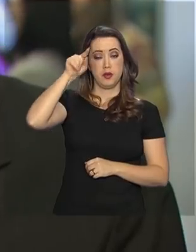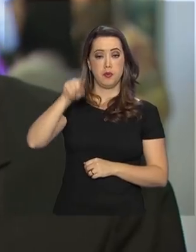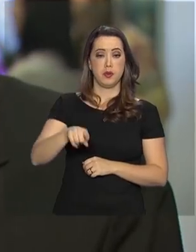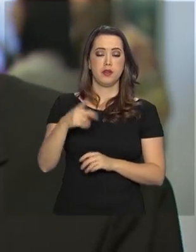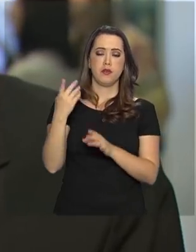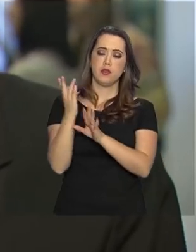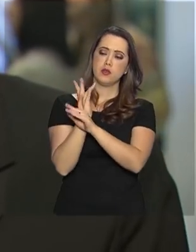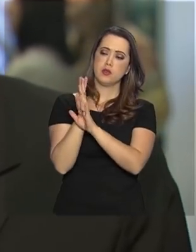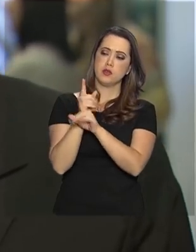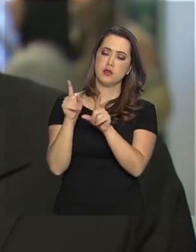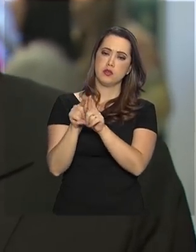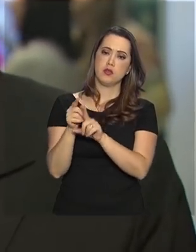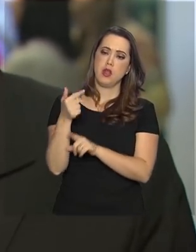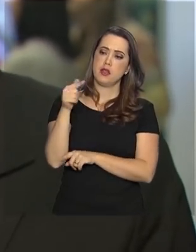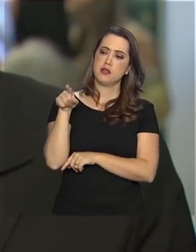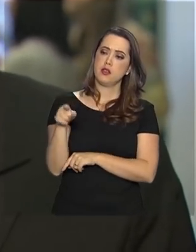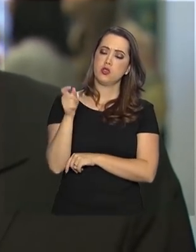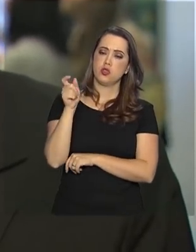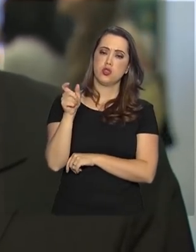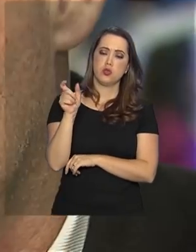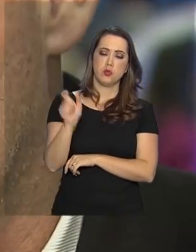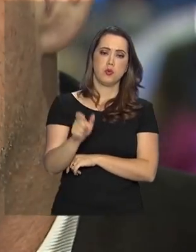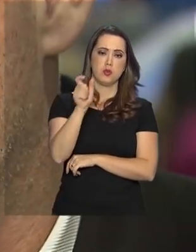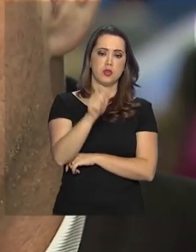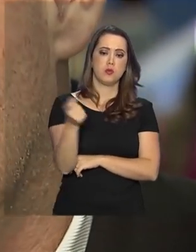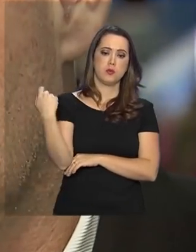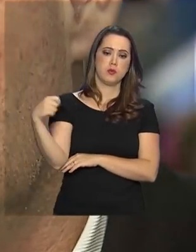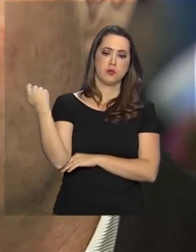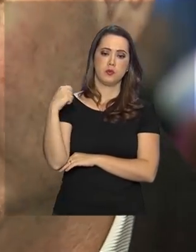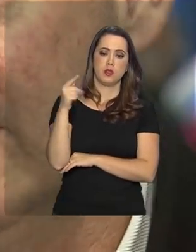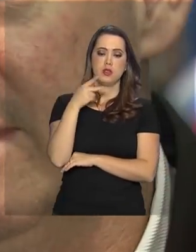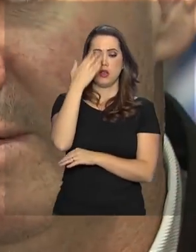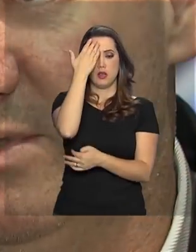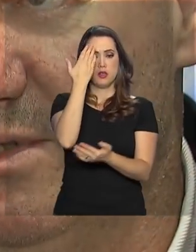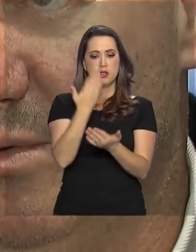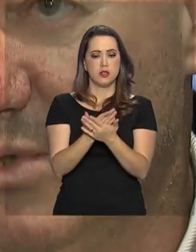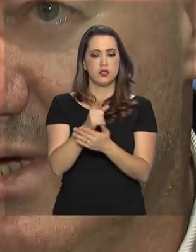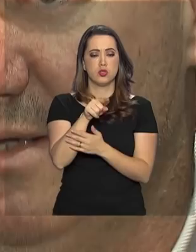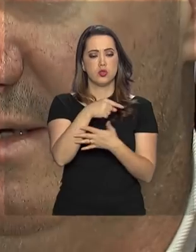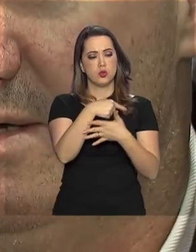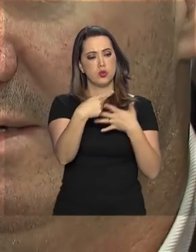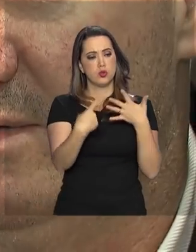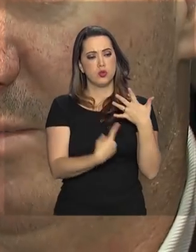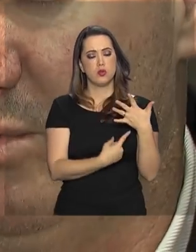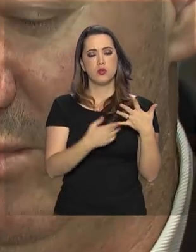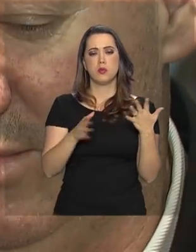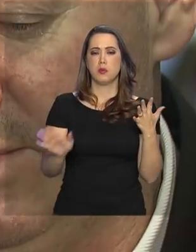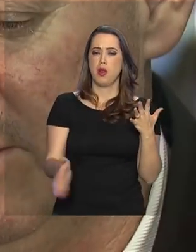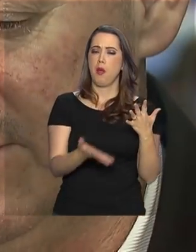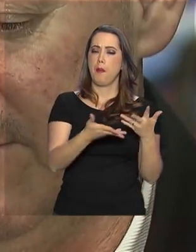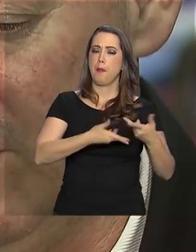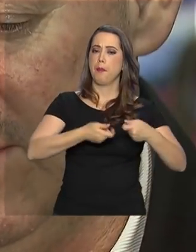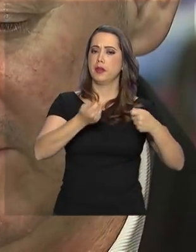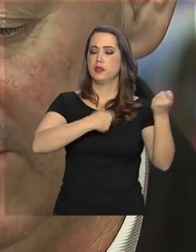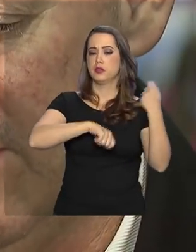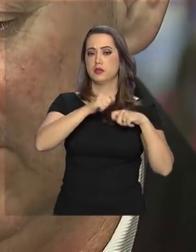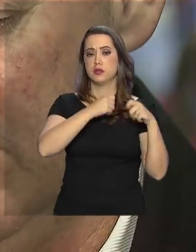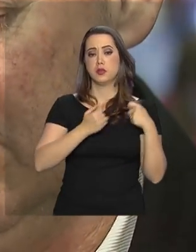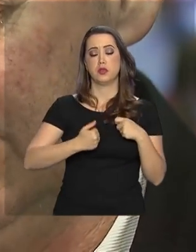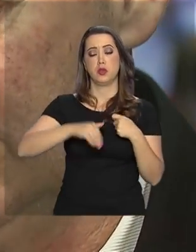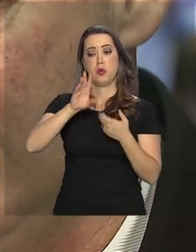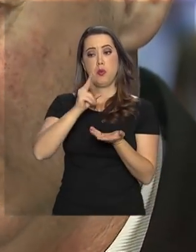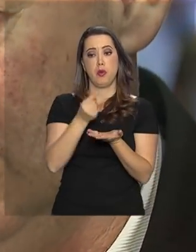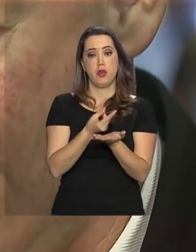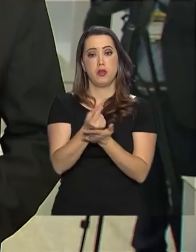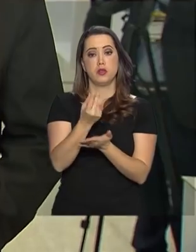município com pouco mais de 7 mil habitantes no Rio Grande do Sul. Ele acredita que com essas medidas para aquecer a economia e com mais